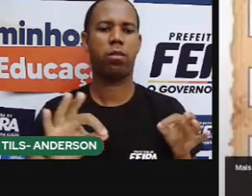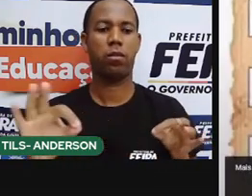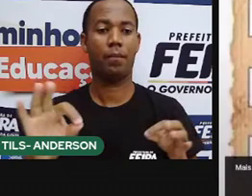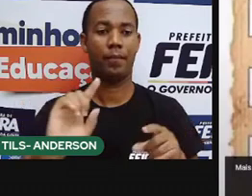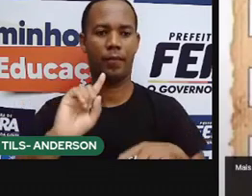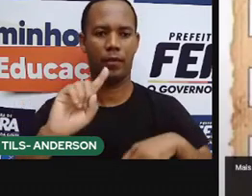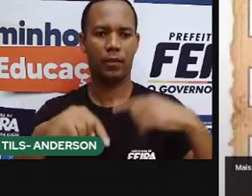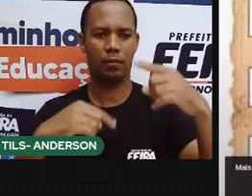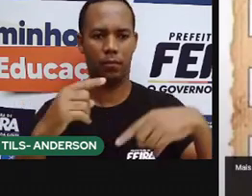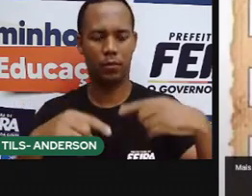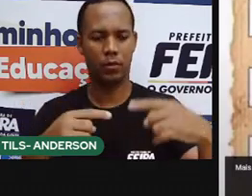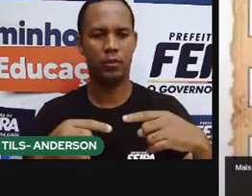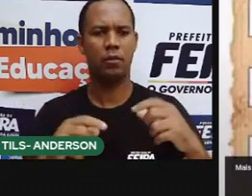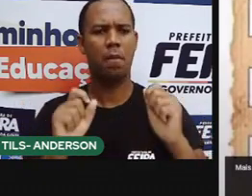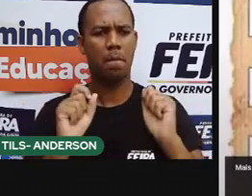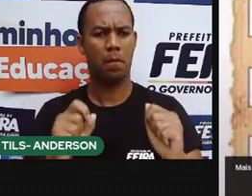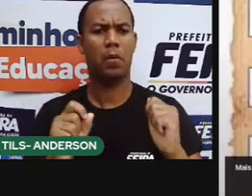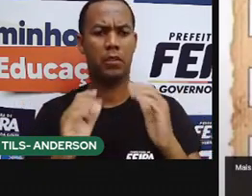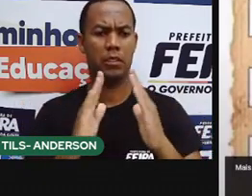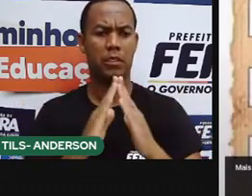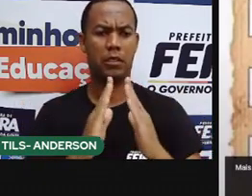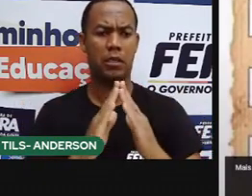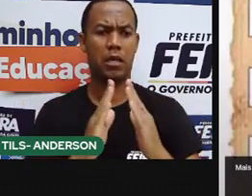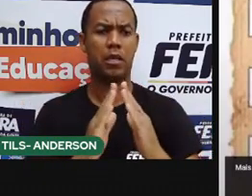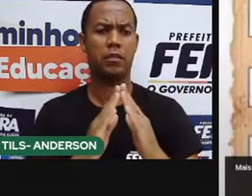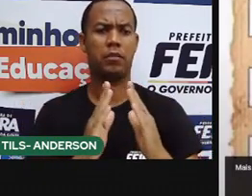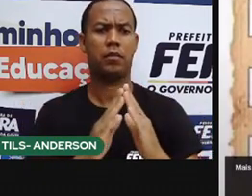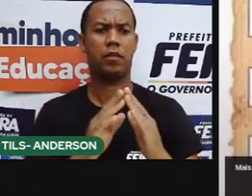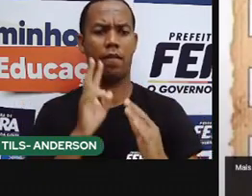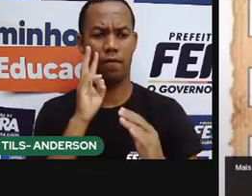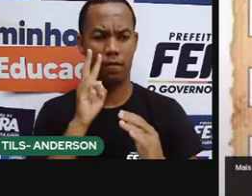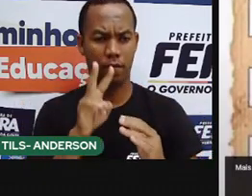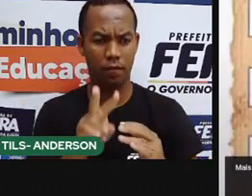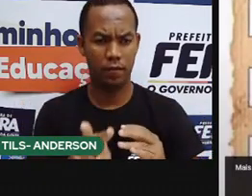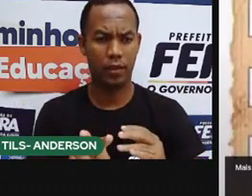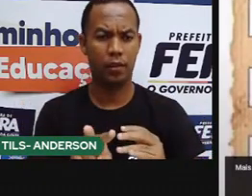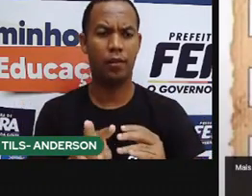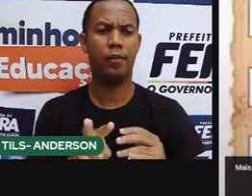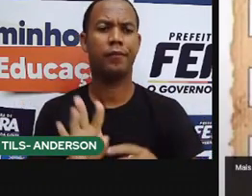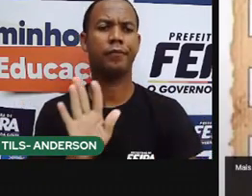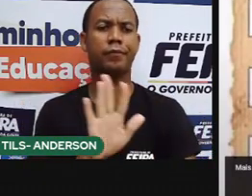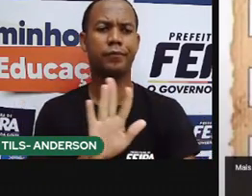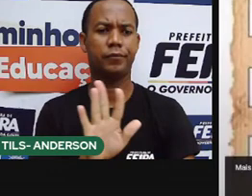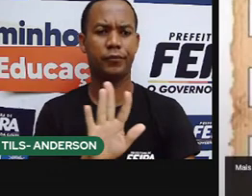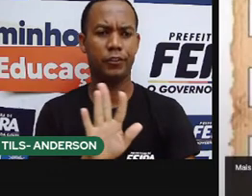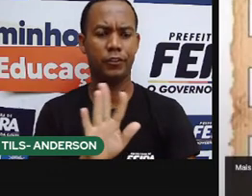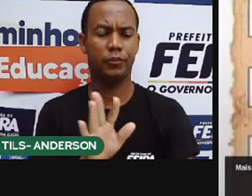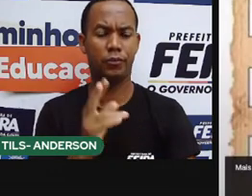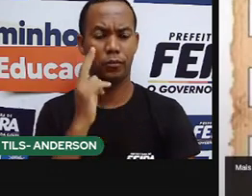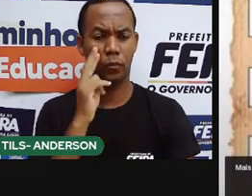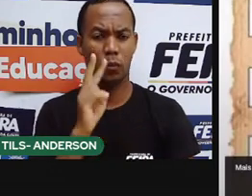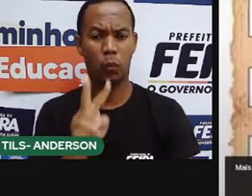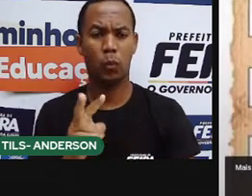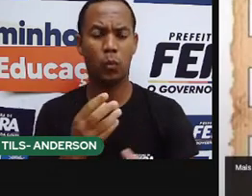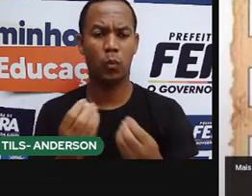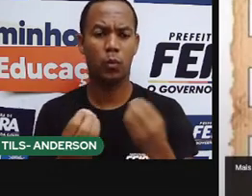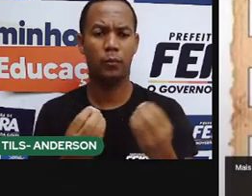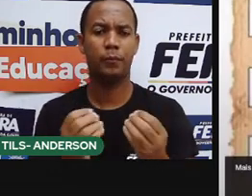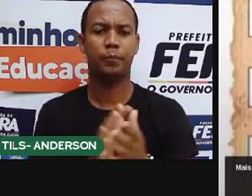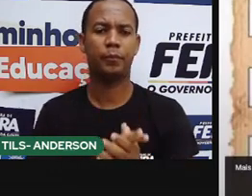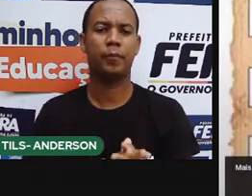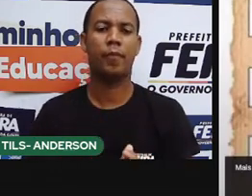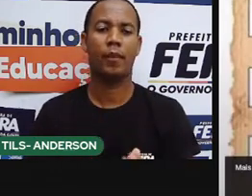depois, o link está lá no material de vocês. E aí vocês vão ver, né? Todo esse acréscimo aí de conhecimento. Mas,